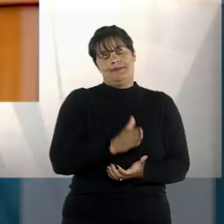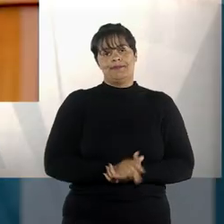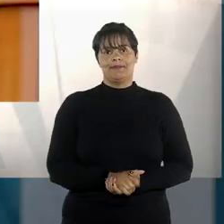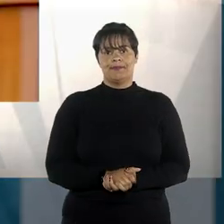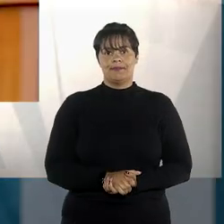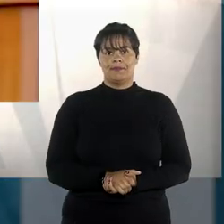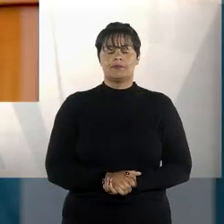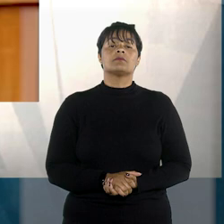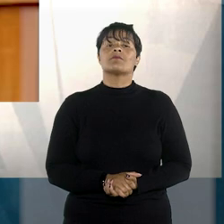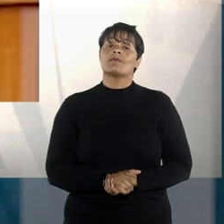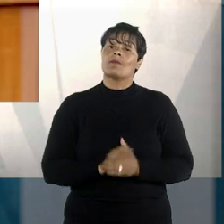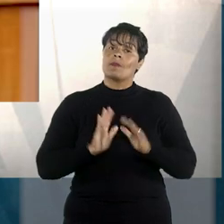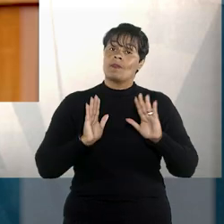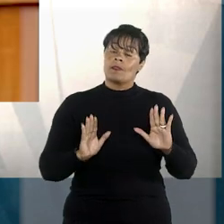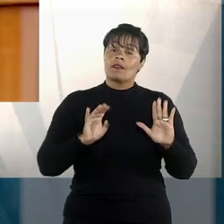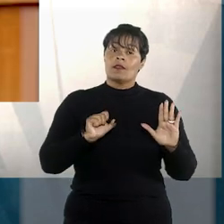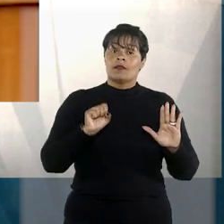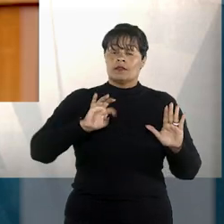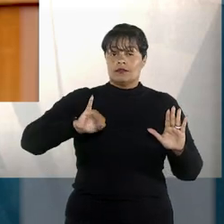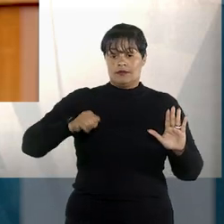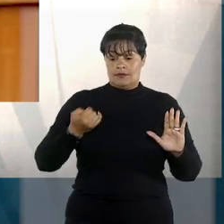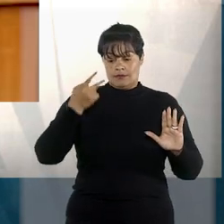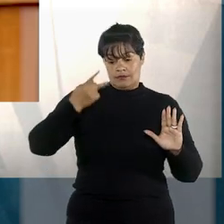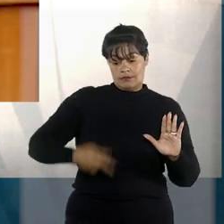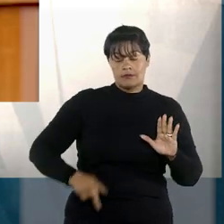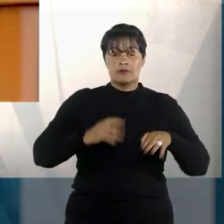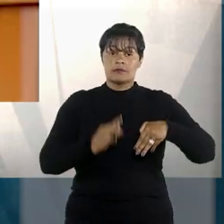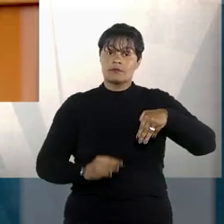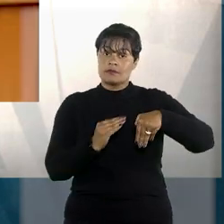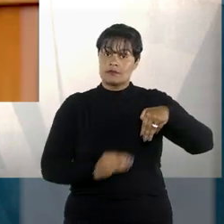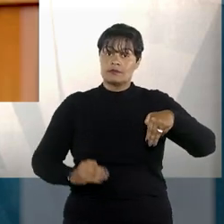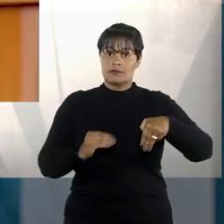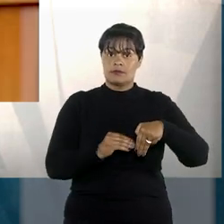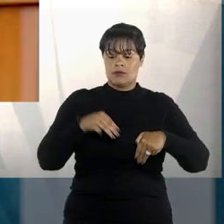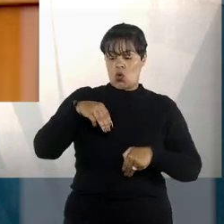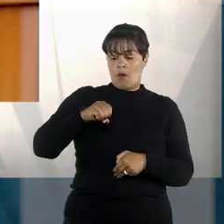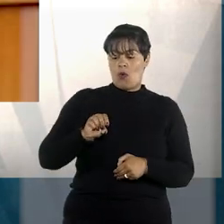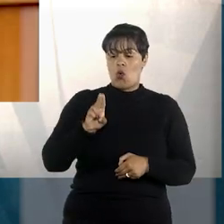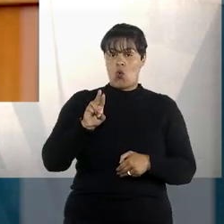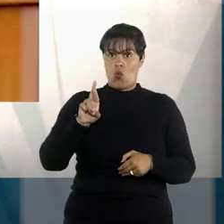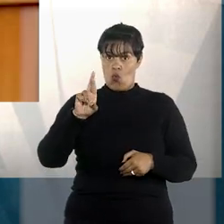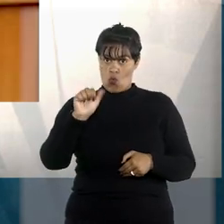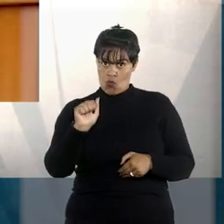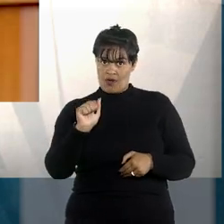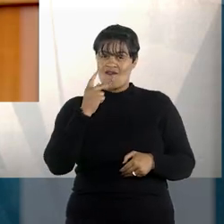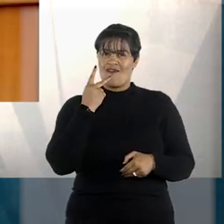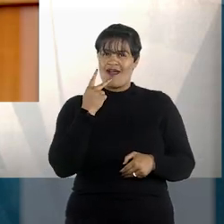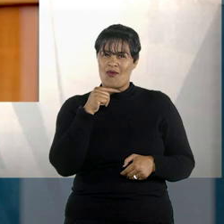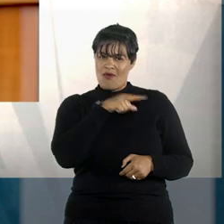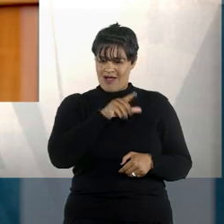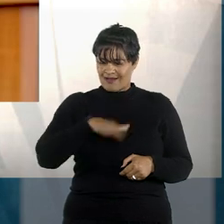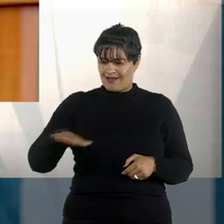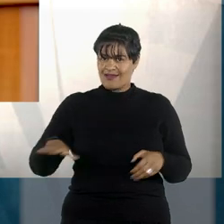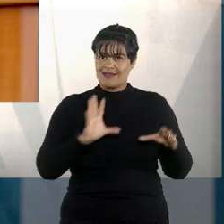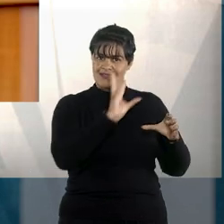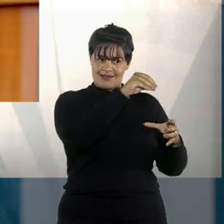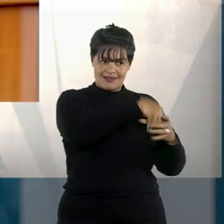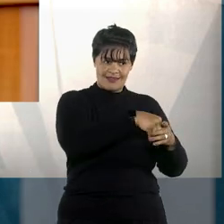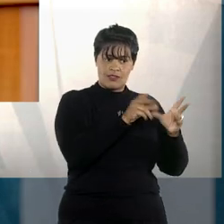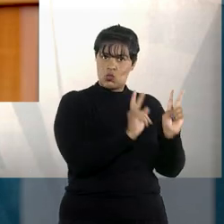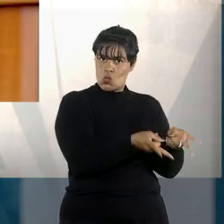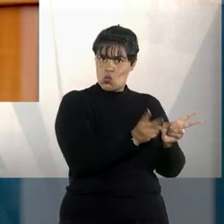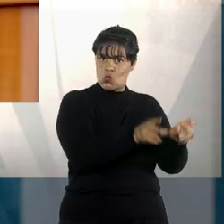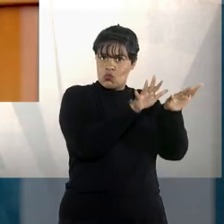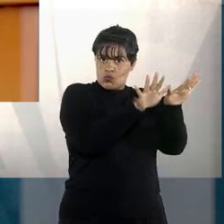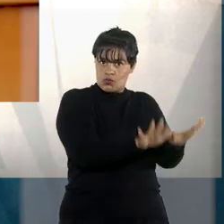STJ, o relator do habeas corpus, ministro Moura Ribeiro, afirmou que a manutenção da paciente em abrigo institucional, além de ser